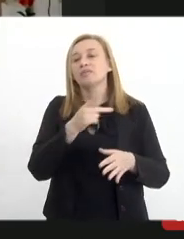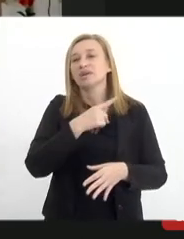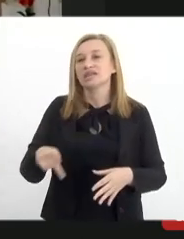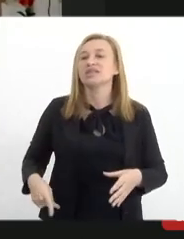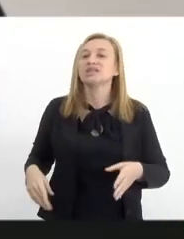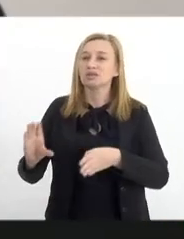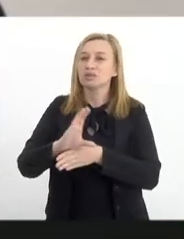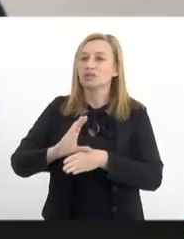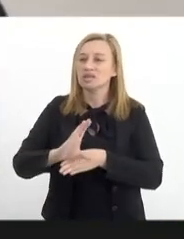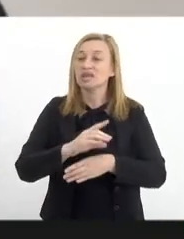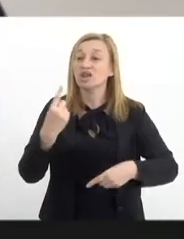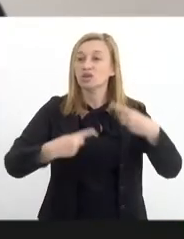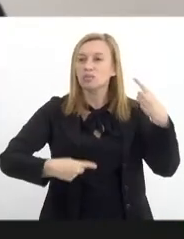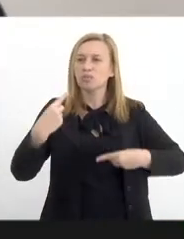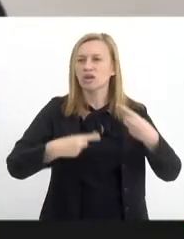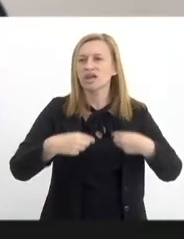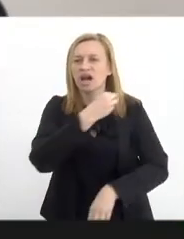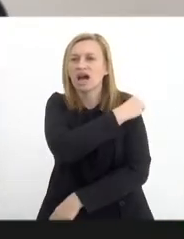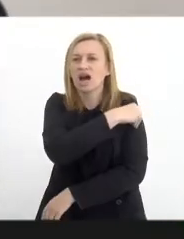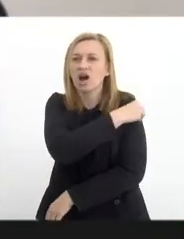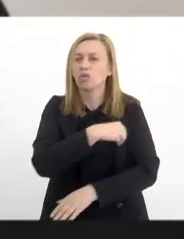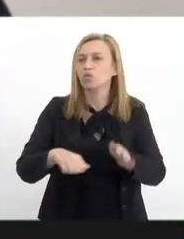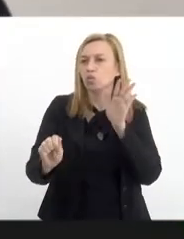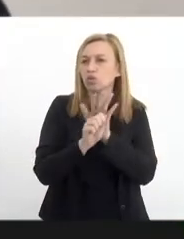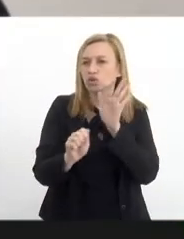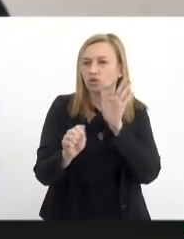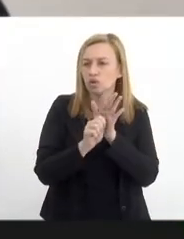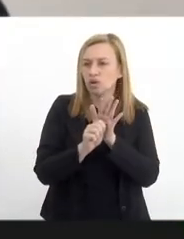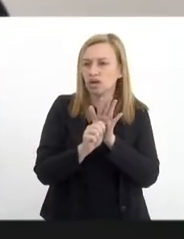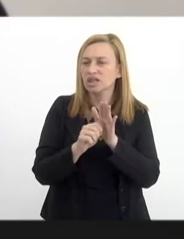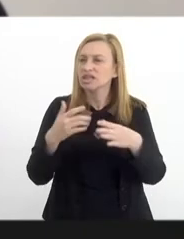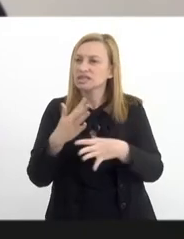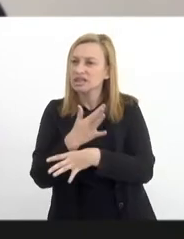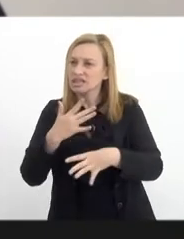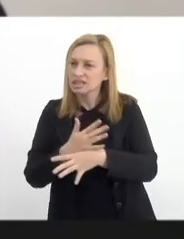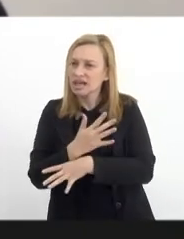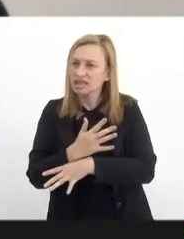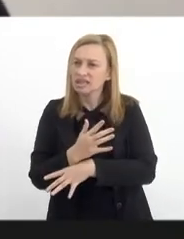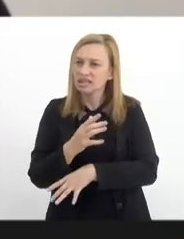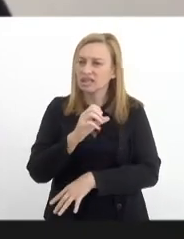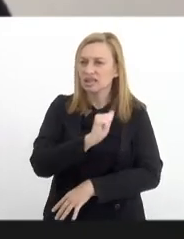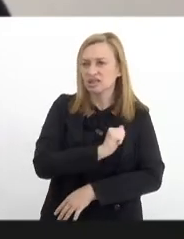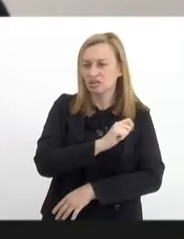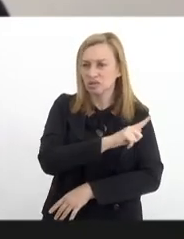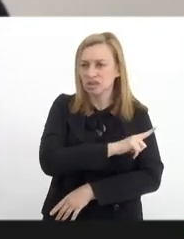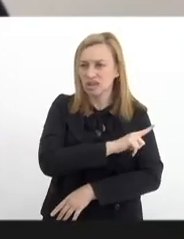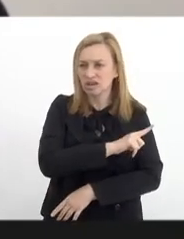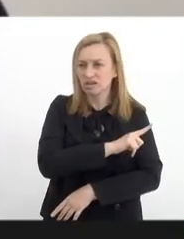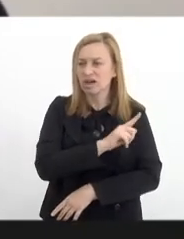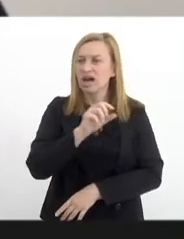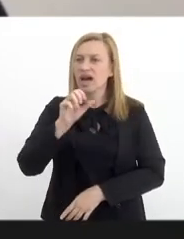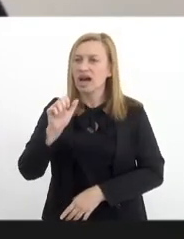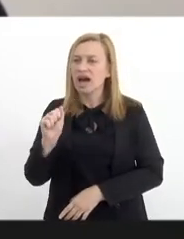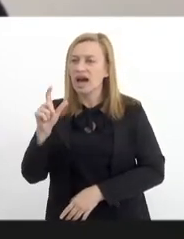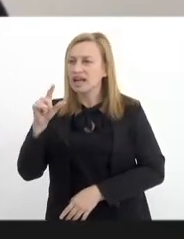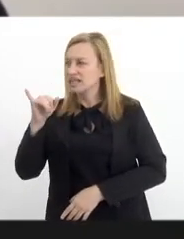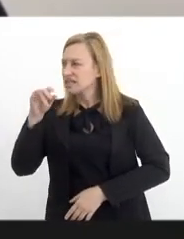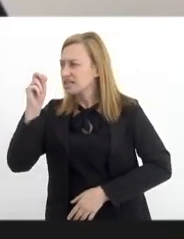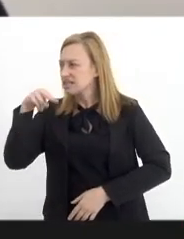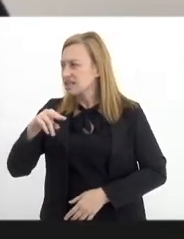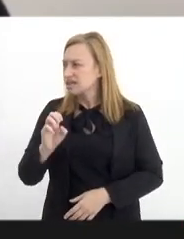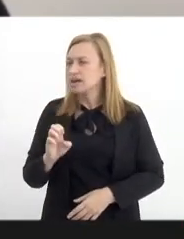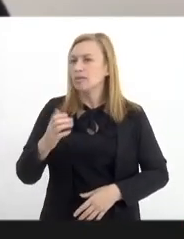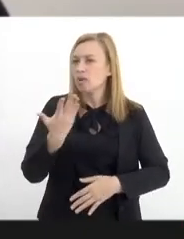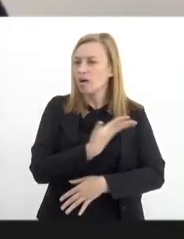Políticas sobre Álcool e Drogas da cidade de São Gonçalo. Alas, meu amigo, muito bom